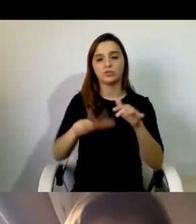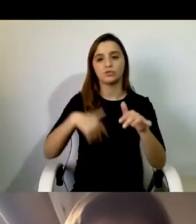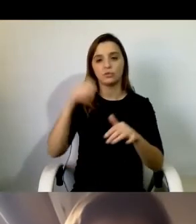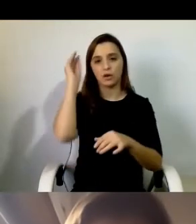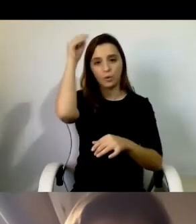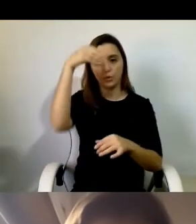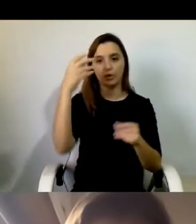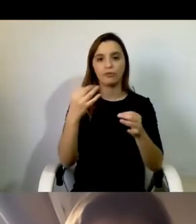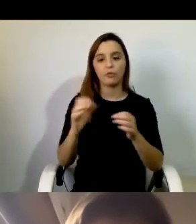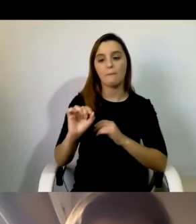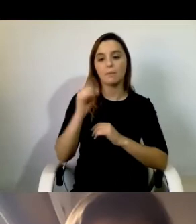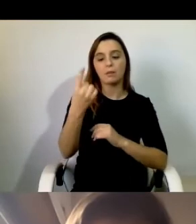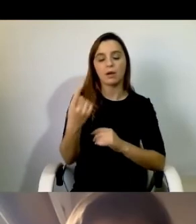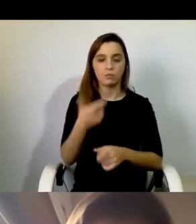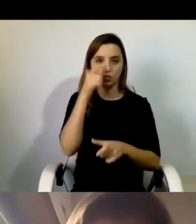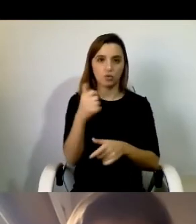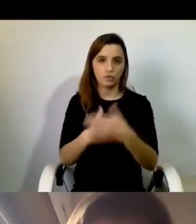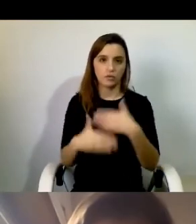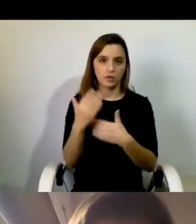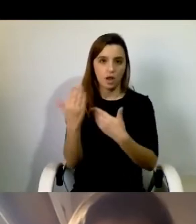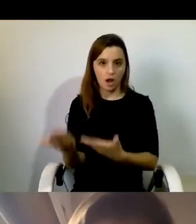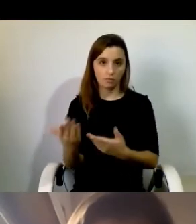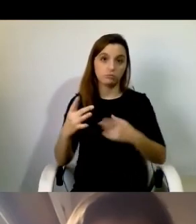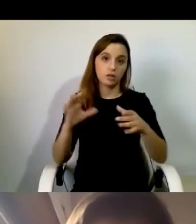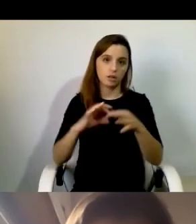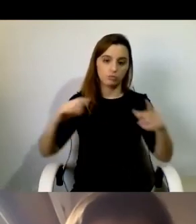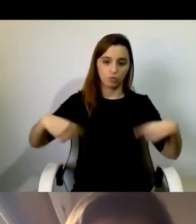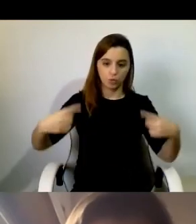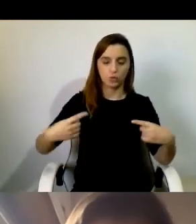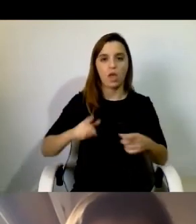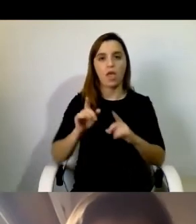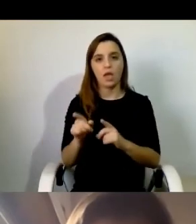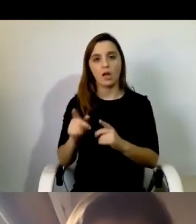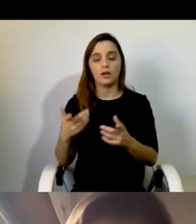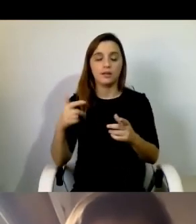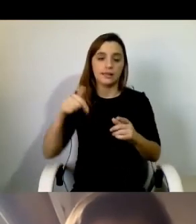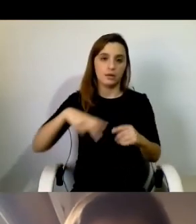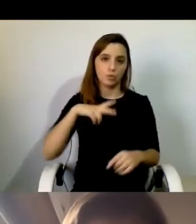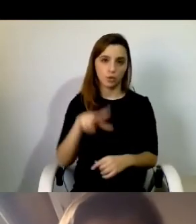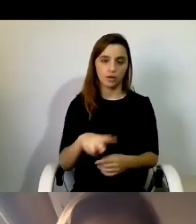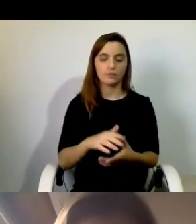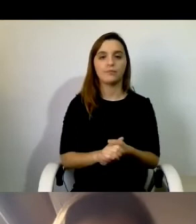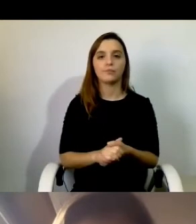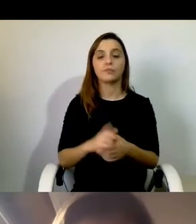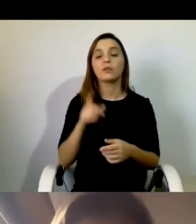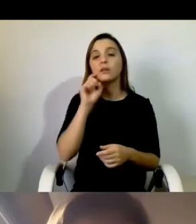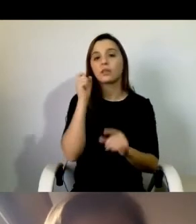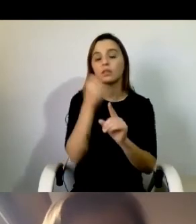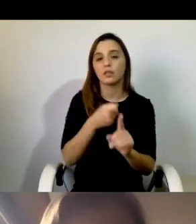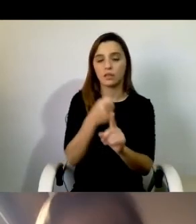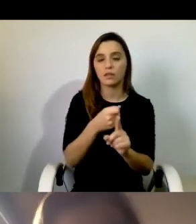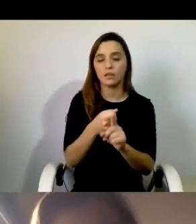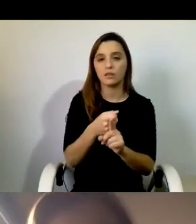primeiro deputado com deficiência, neste caso motora, e em cadeira de rodas em Portugal. Como ativista pelos direitos das pessoas com